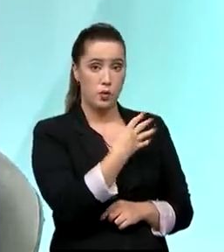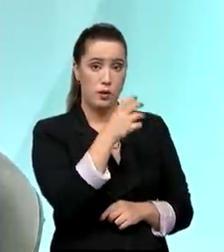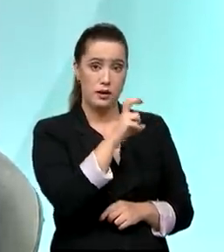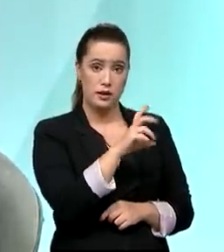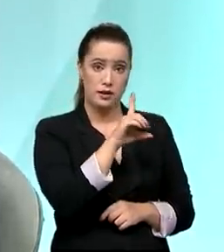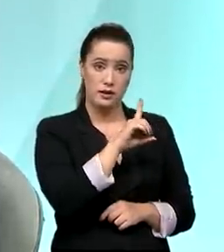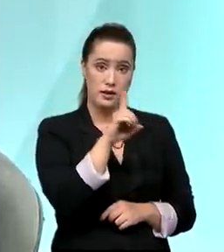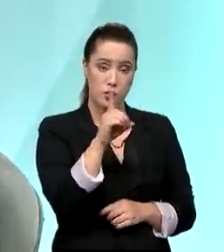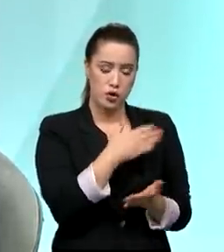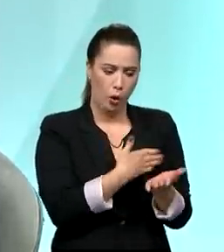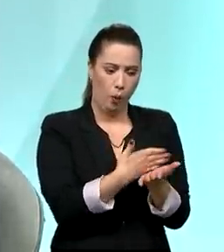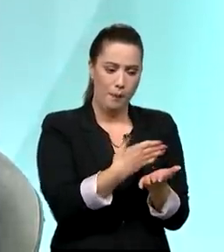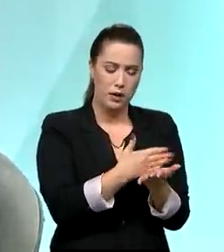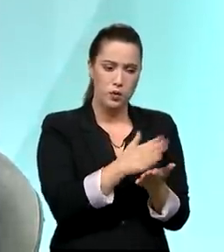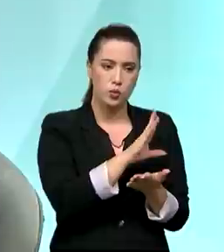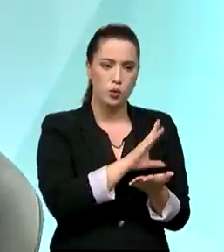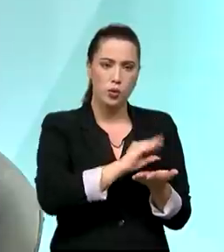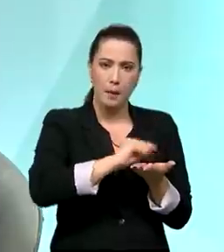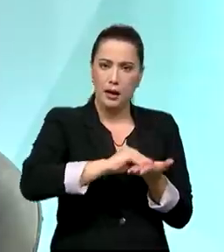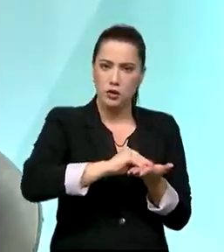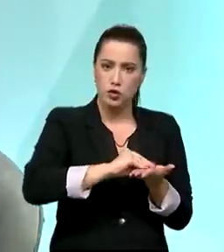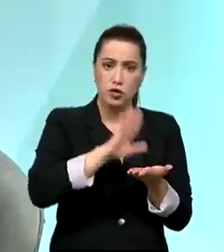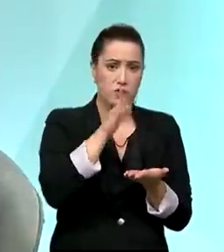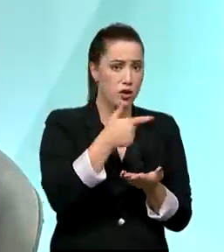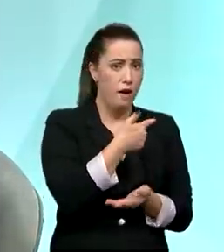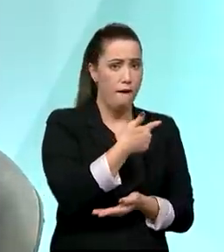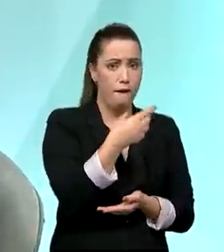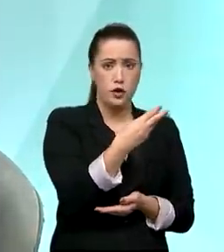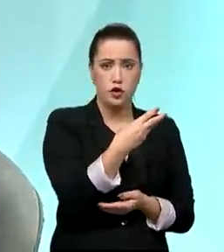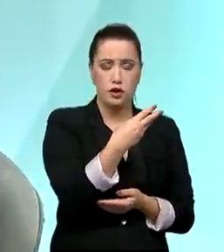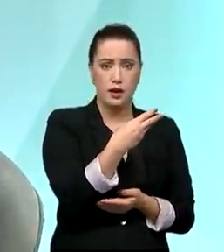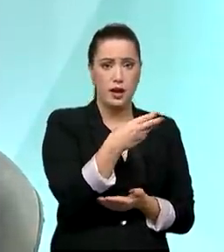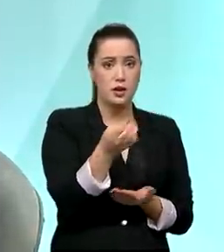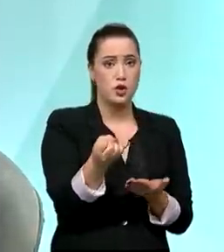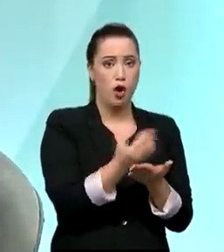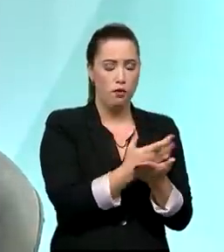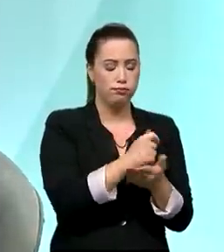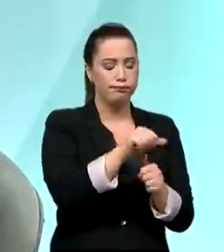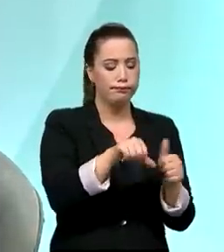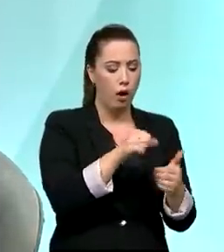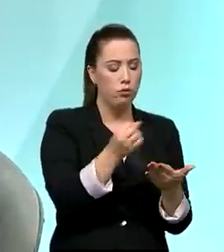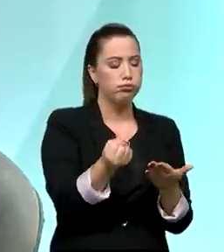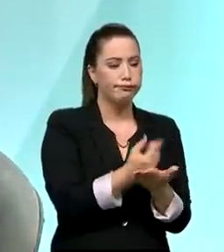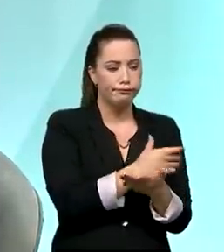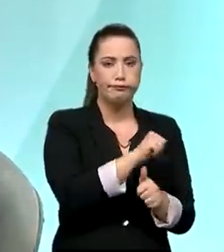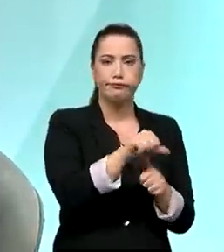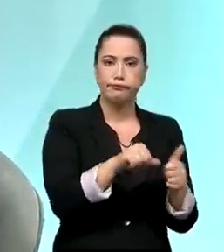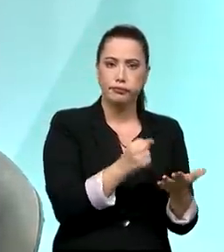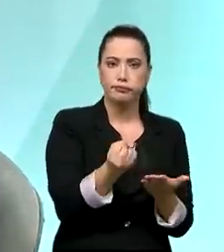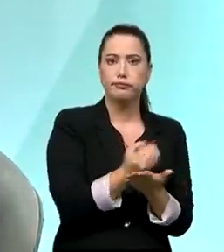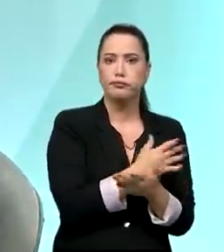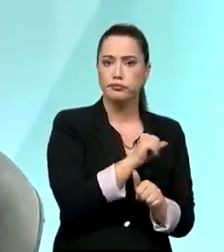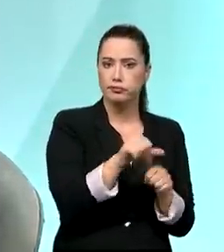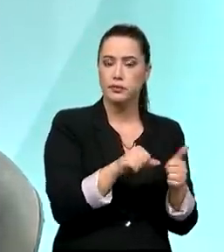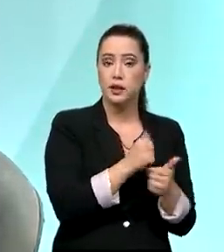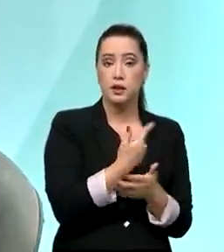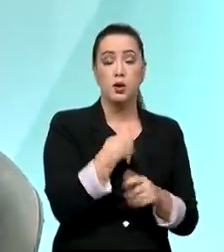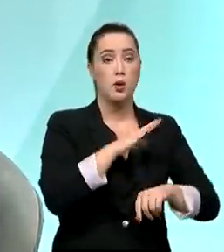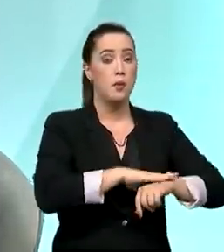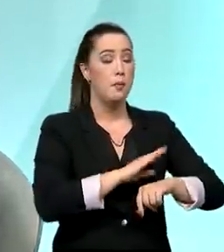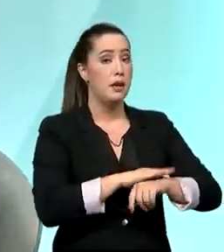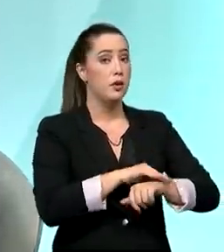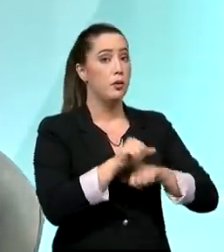23 atualizações. Então, tem outro ponto. Nós tivemos, naquele momento tão intenso, a